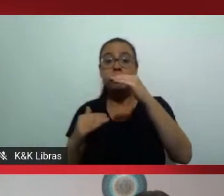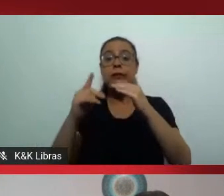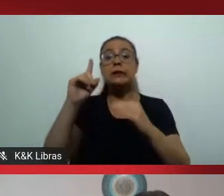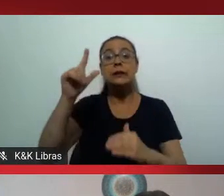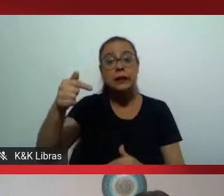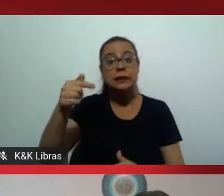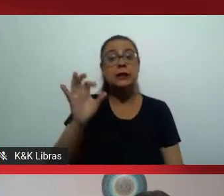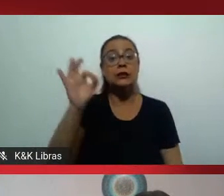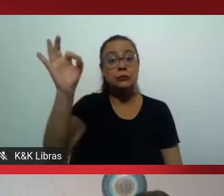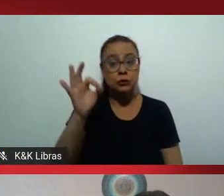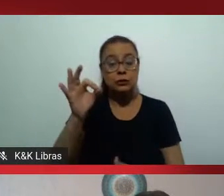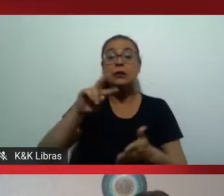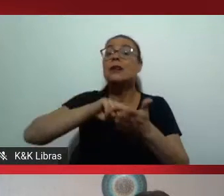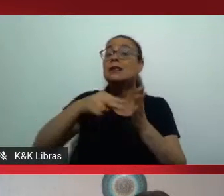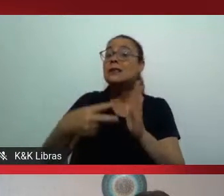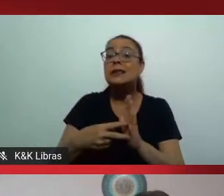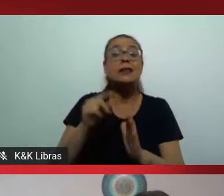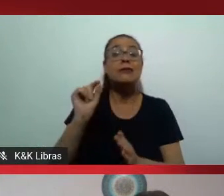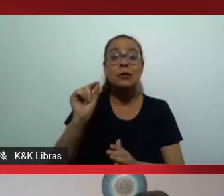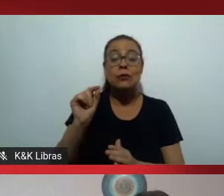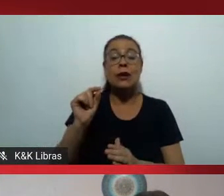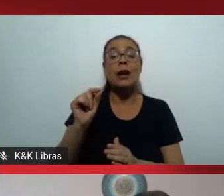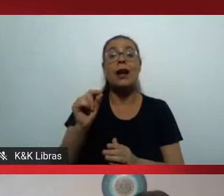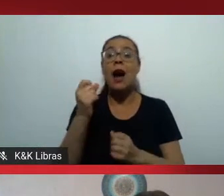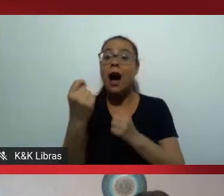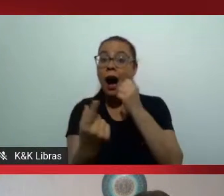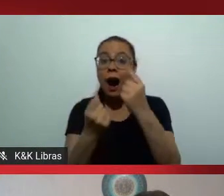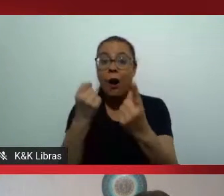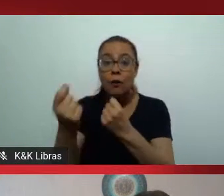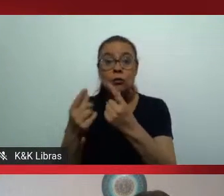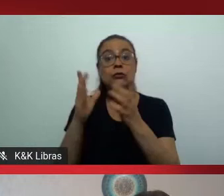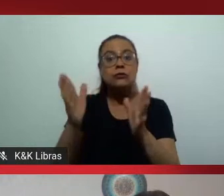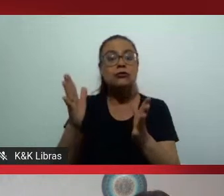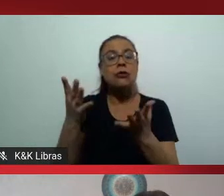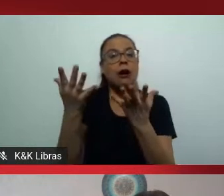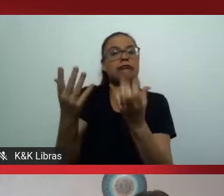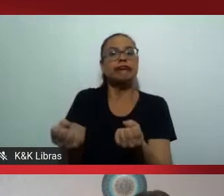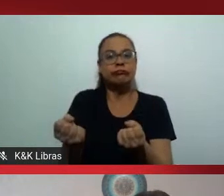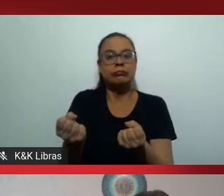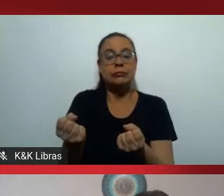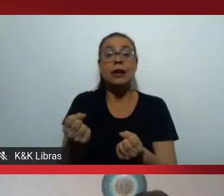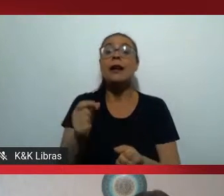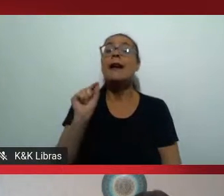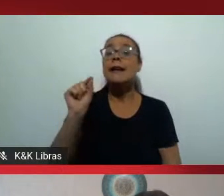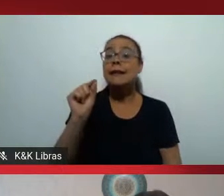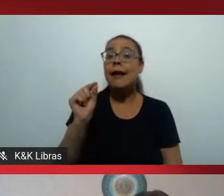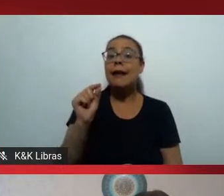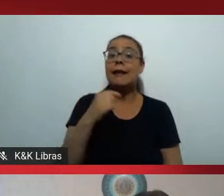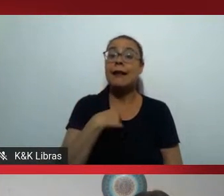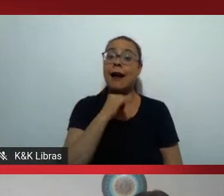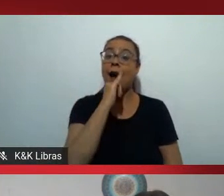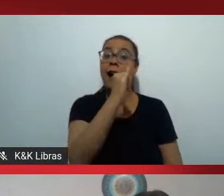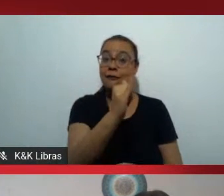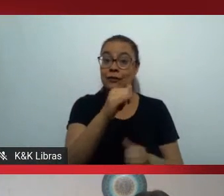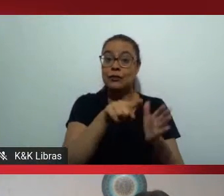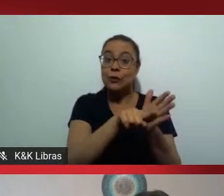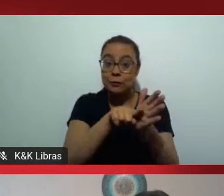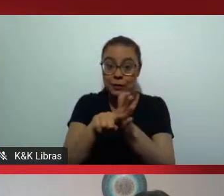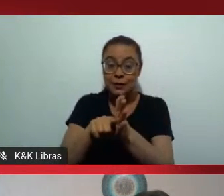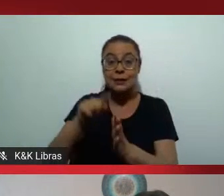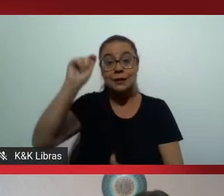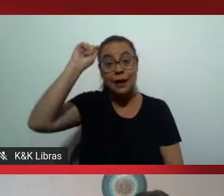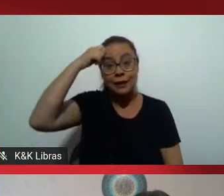quando a gente faz um raio-x em cima dos que se declaram pretos e índios, os números são bastante